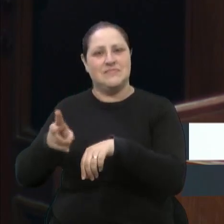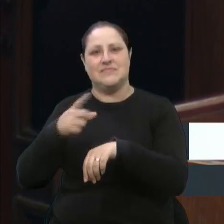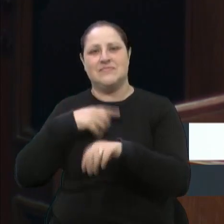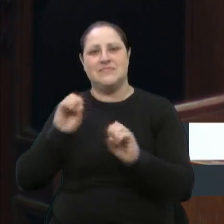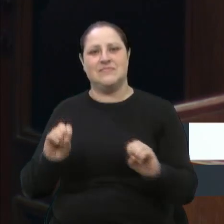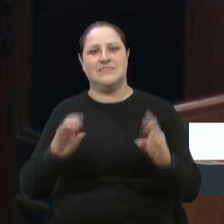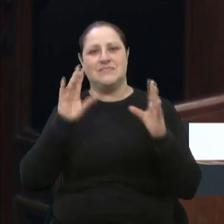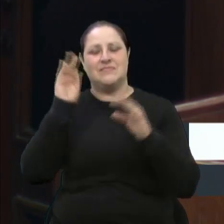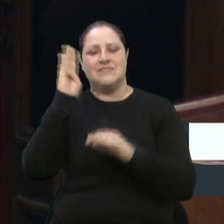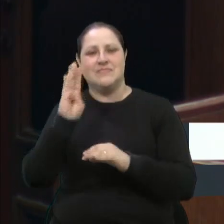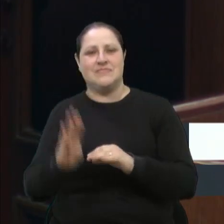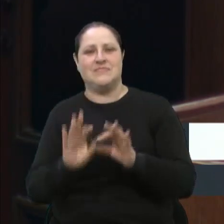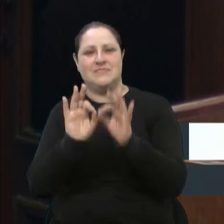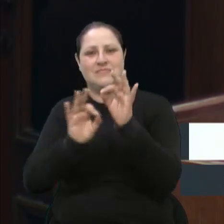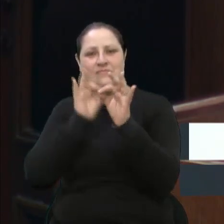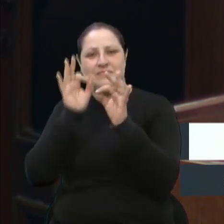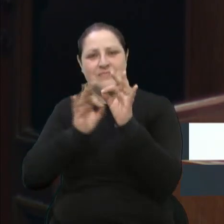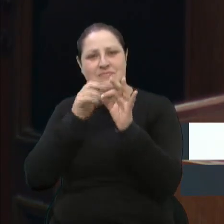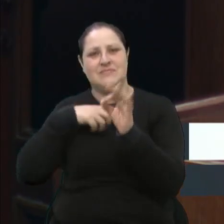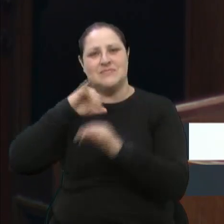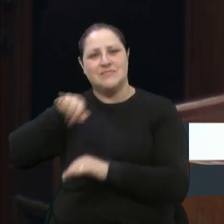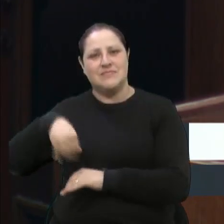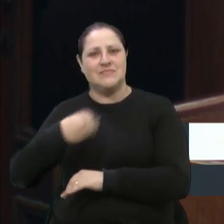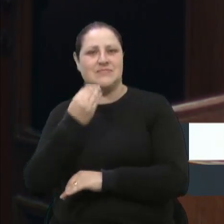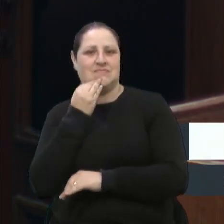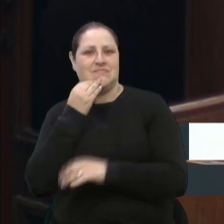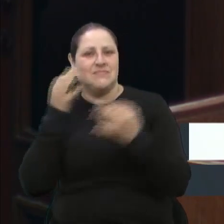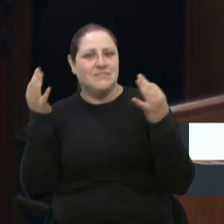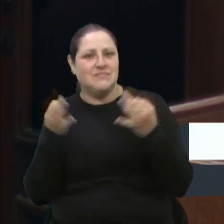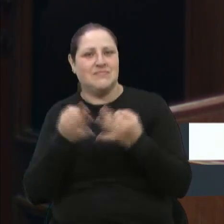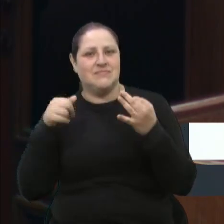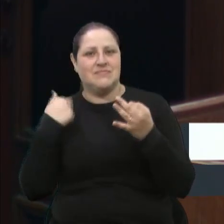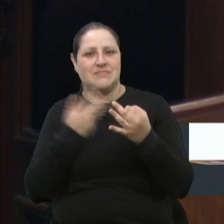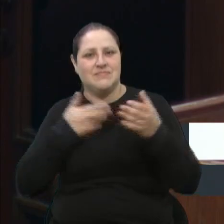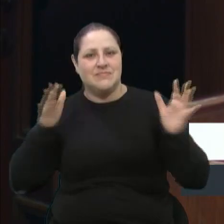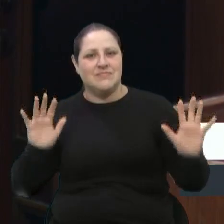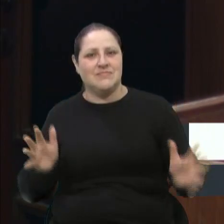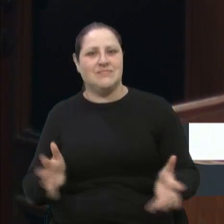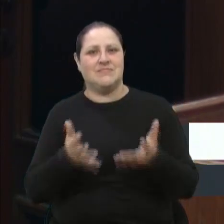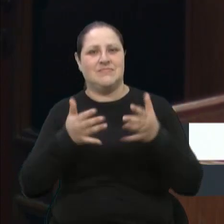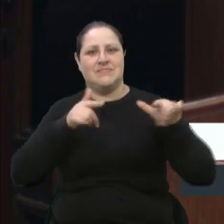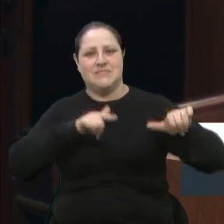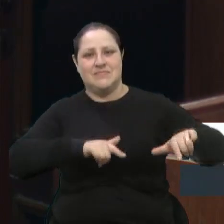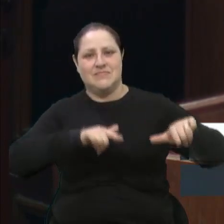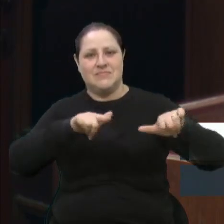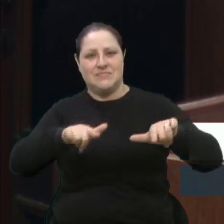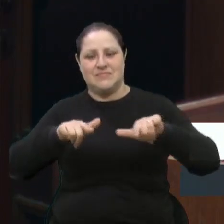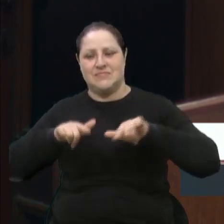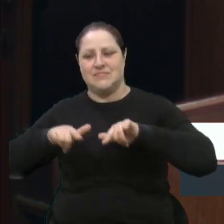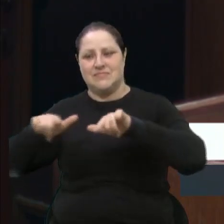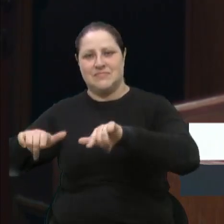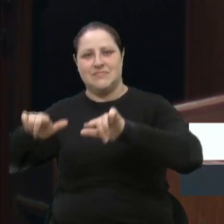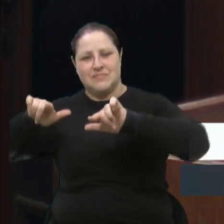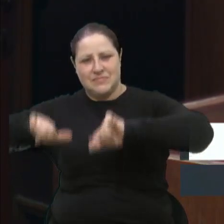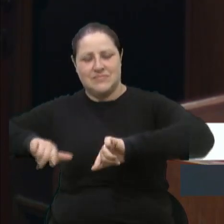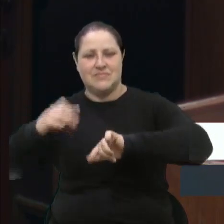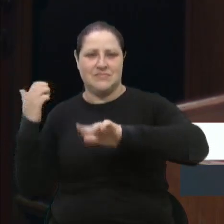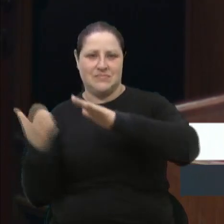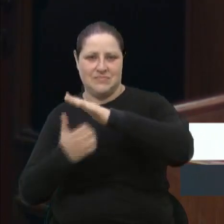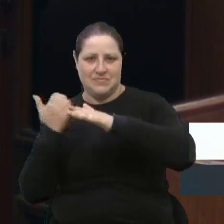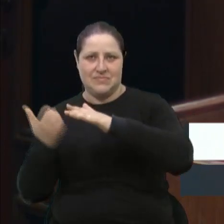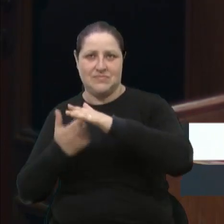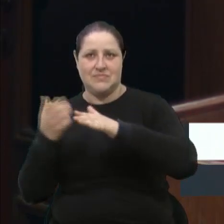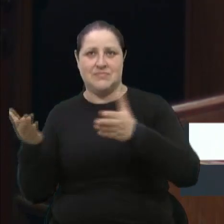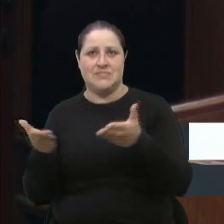oportunidade perfeita da gente fomentar esses espaços, esses empreendimentos, nós temos agora o Trovão que está